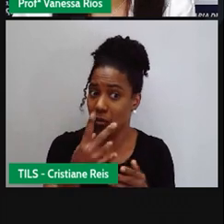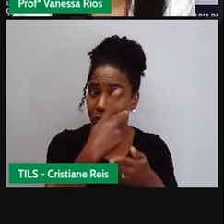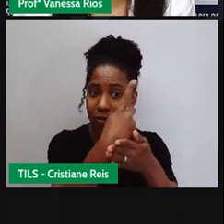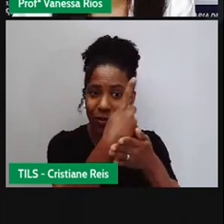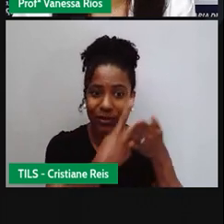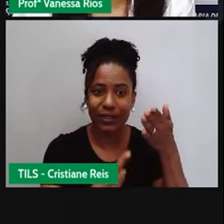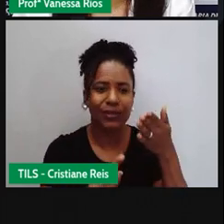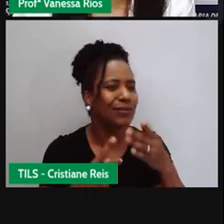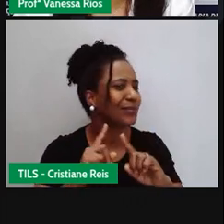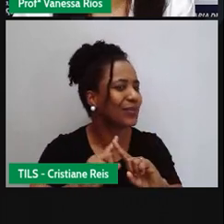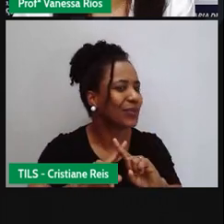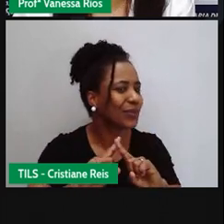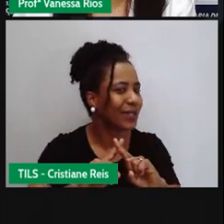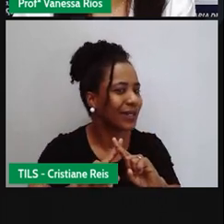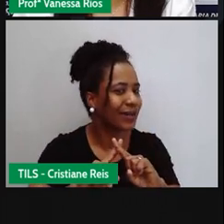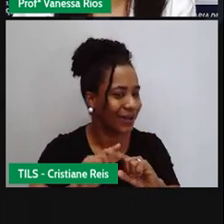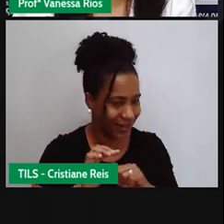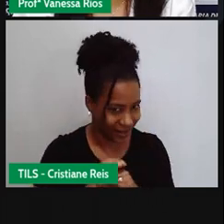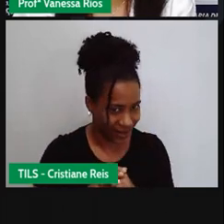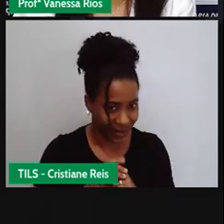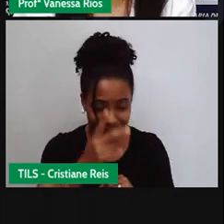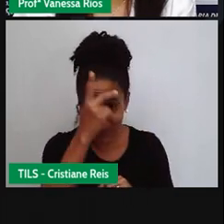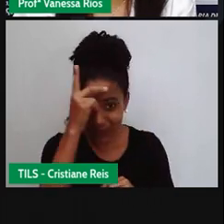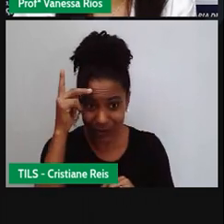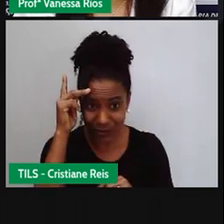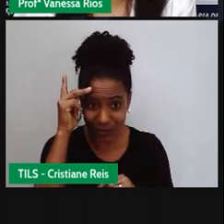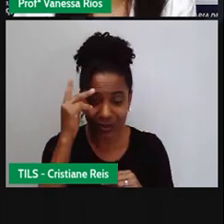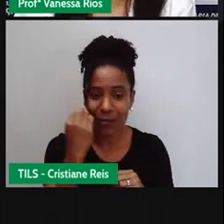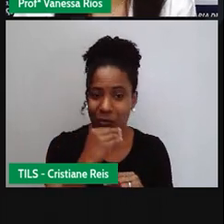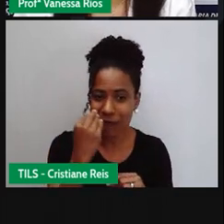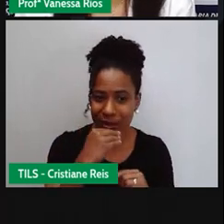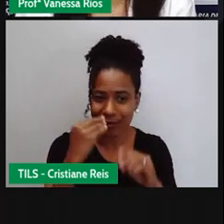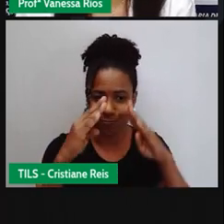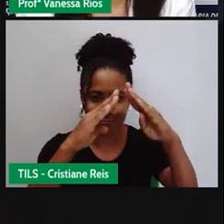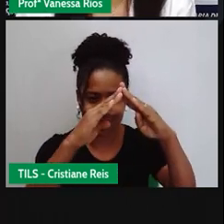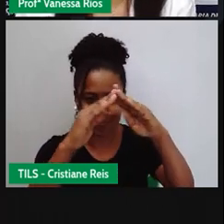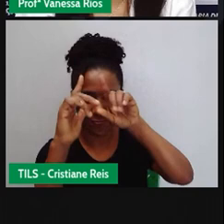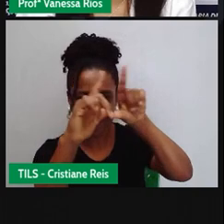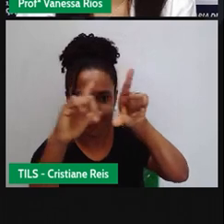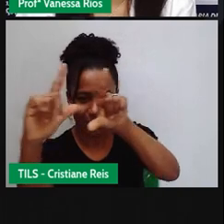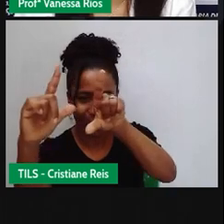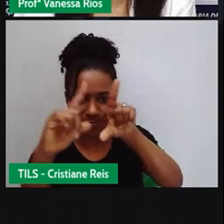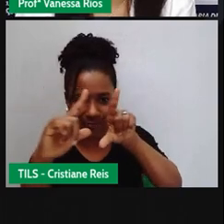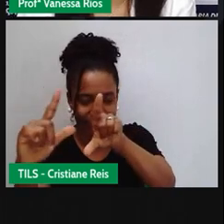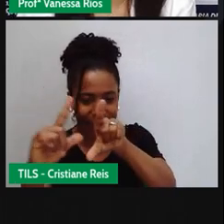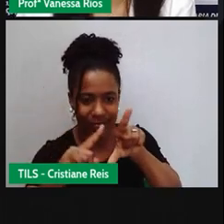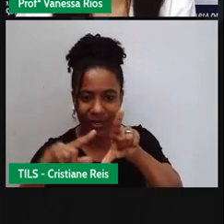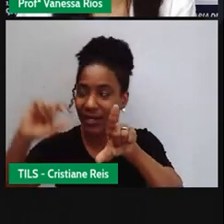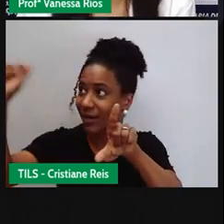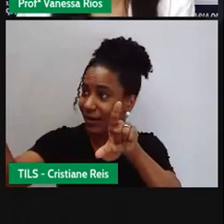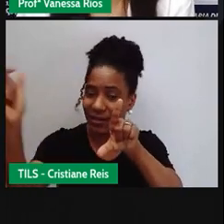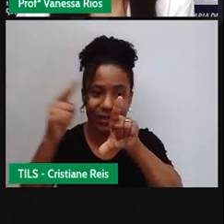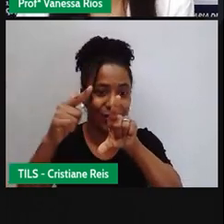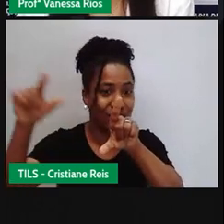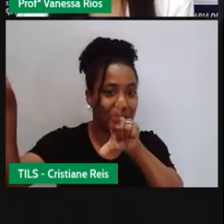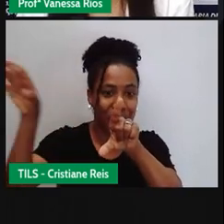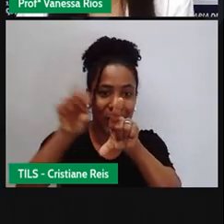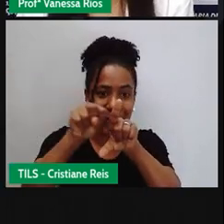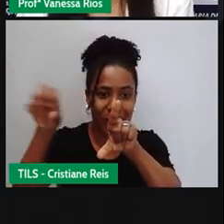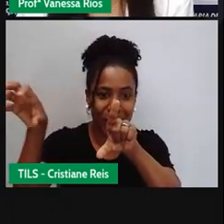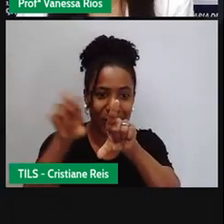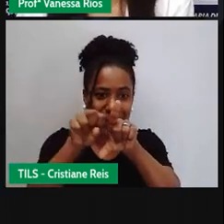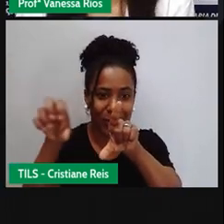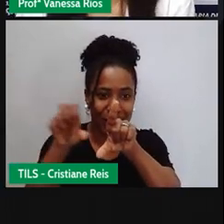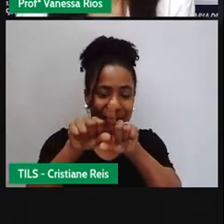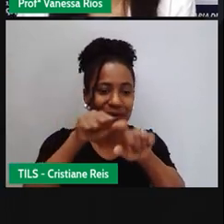porque as pessoas capitam a energia solar, existe aí um processo, né, para transformar essa energia em energia